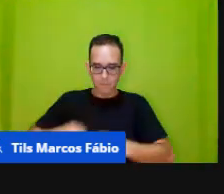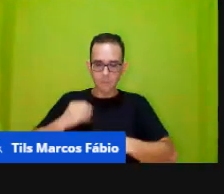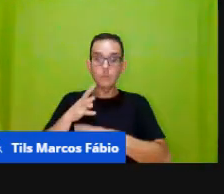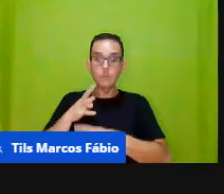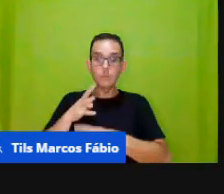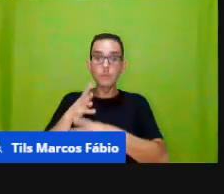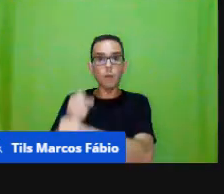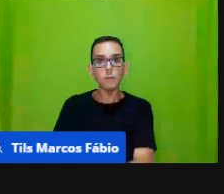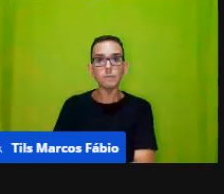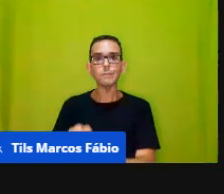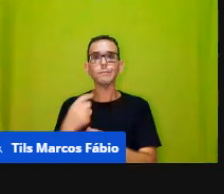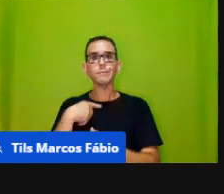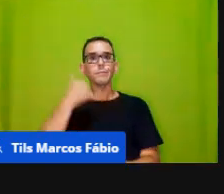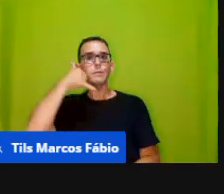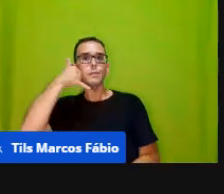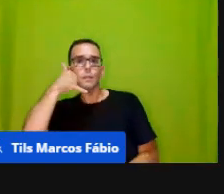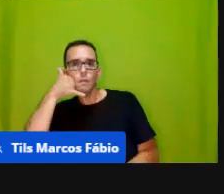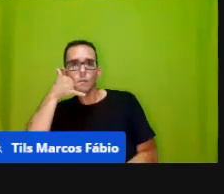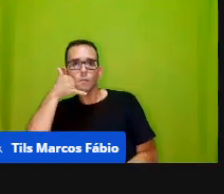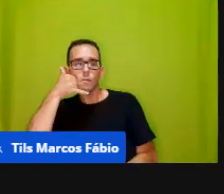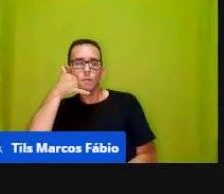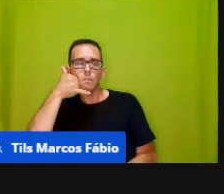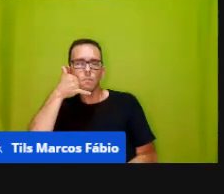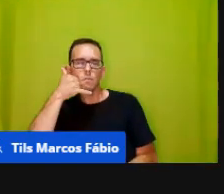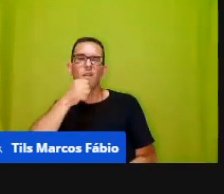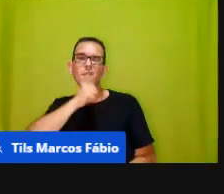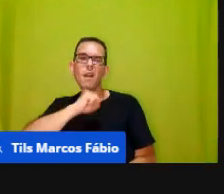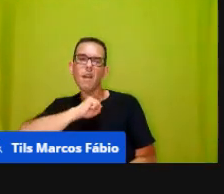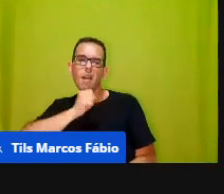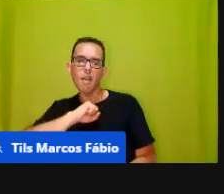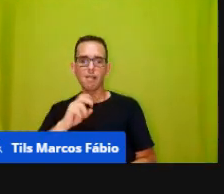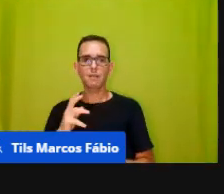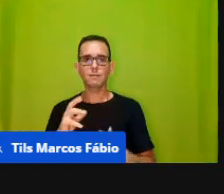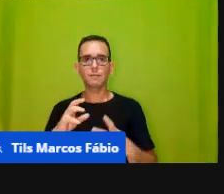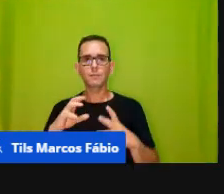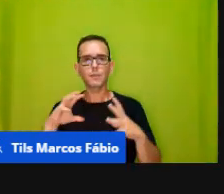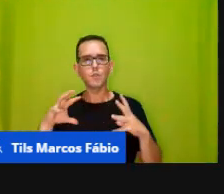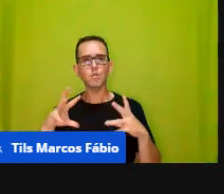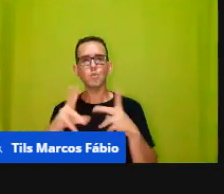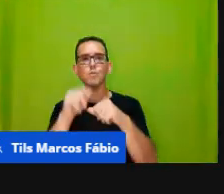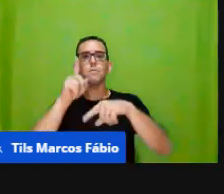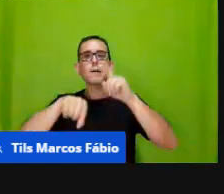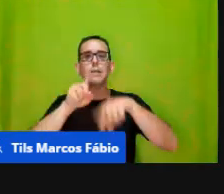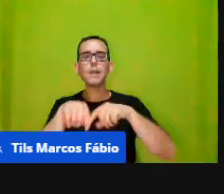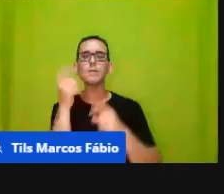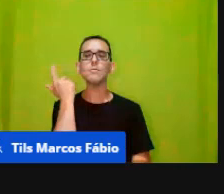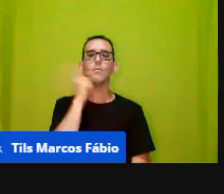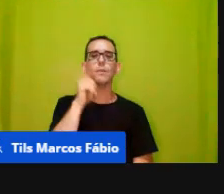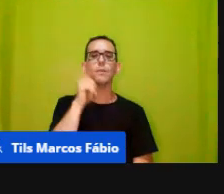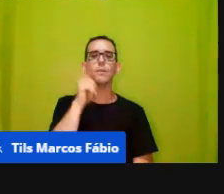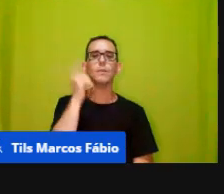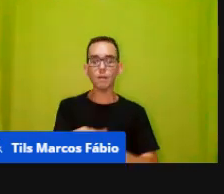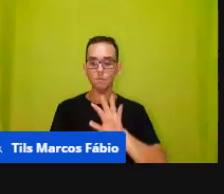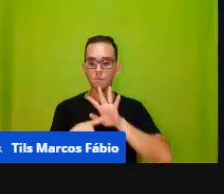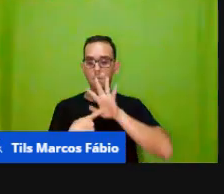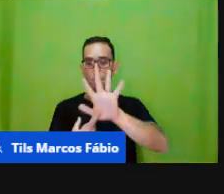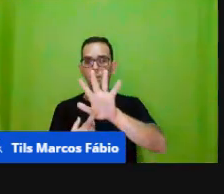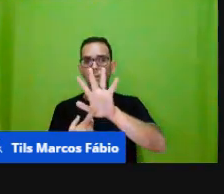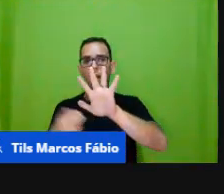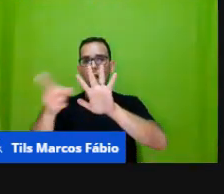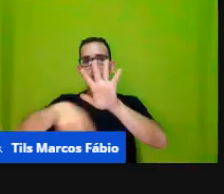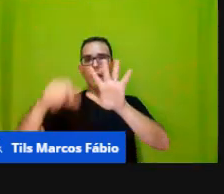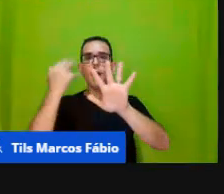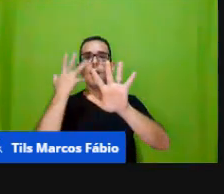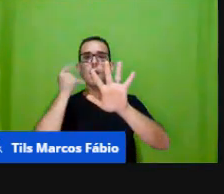aparelhos telefônicos que já estão fora de uso são todos materiais que conseguem mostrar para a criança o uso